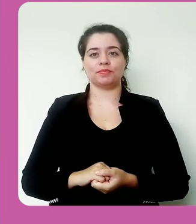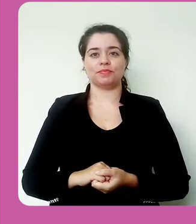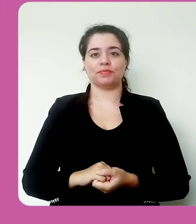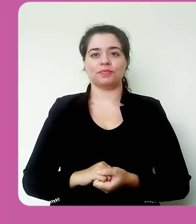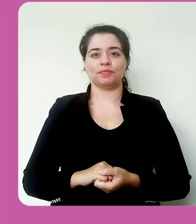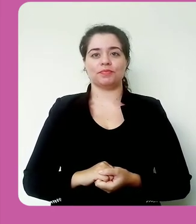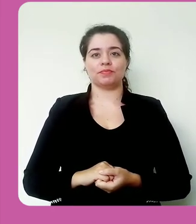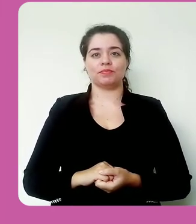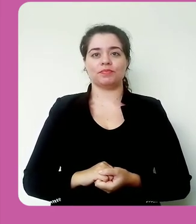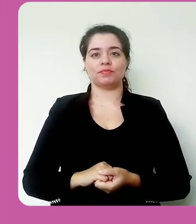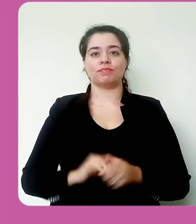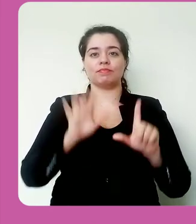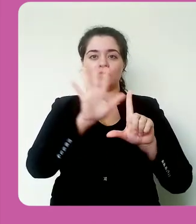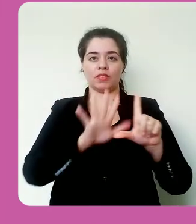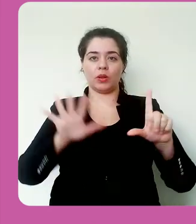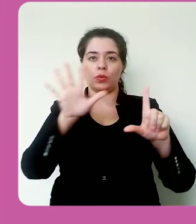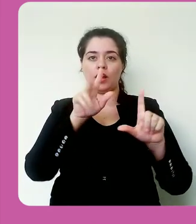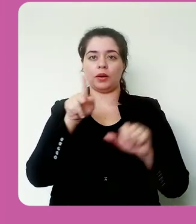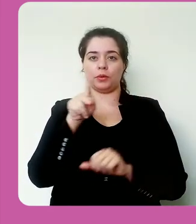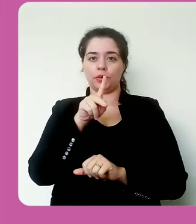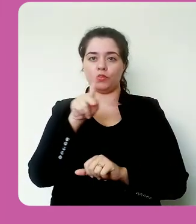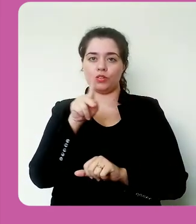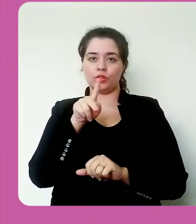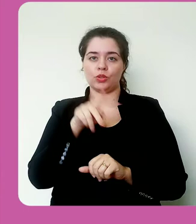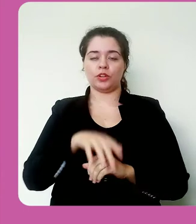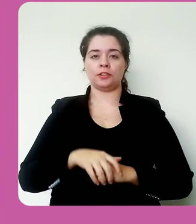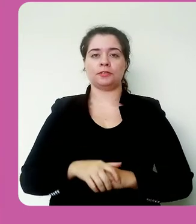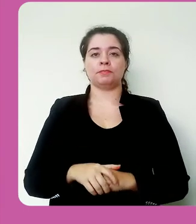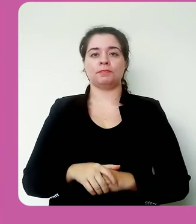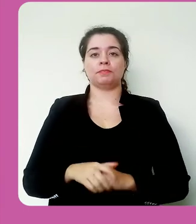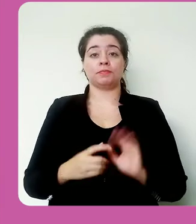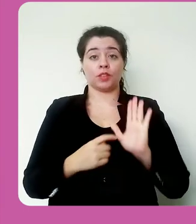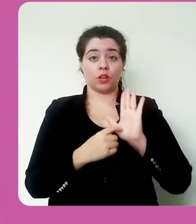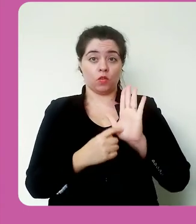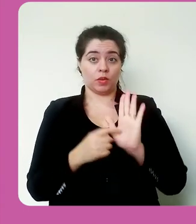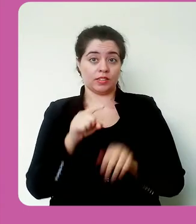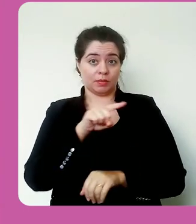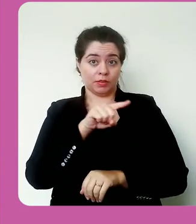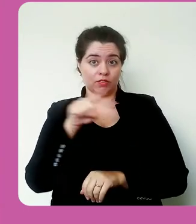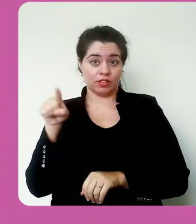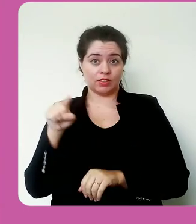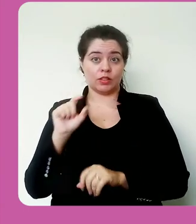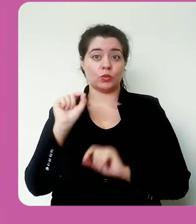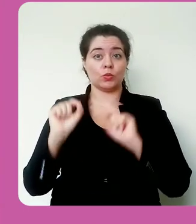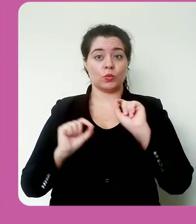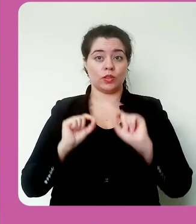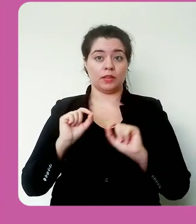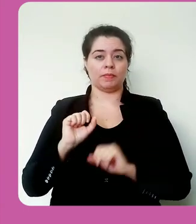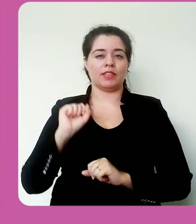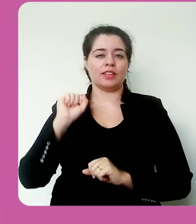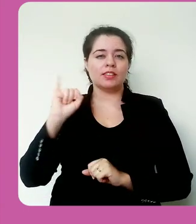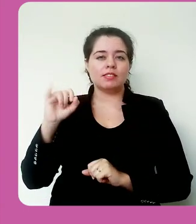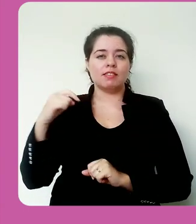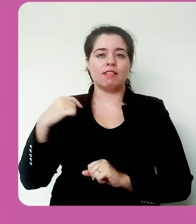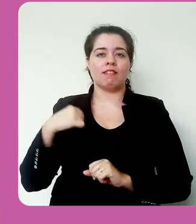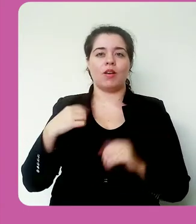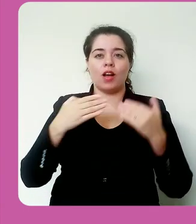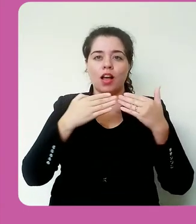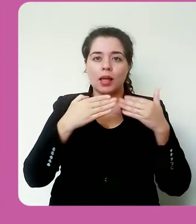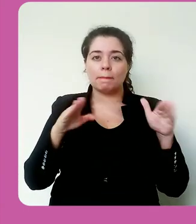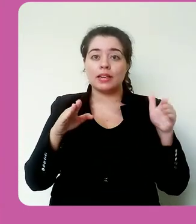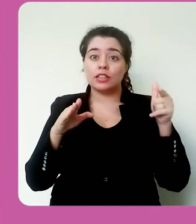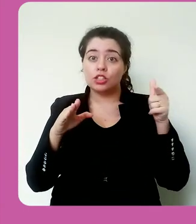nesse... no espaço do professor, tá? Vou mostrar para vocês que se eu reabrir a tarefa,